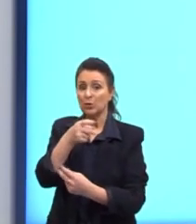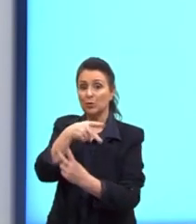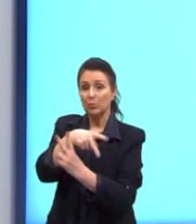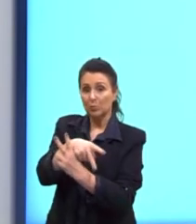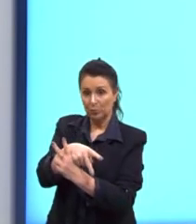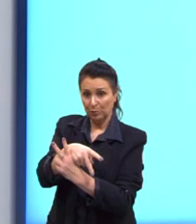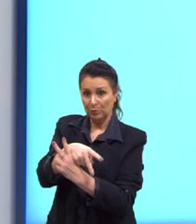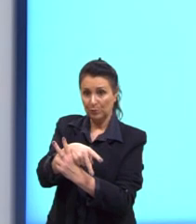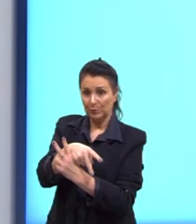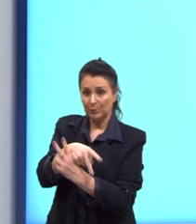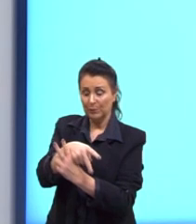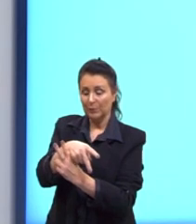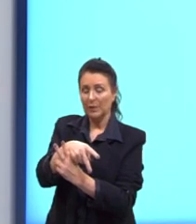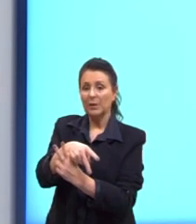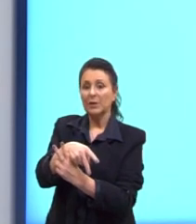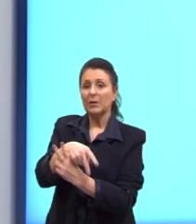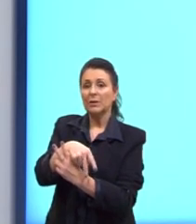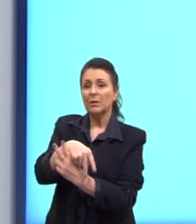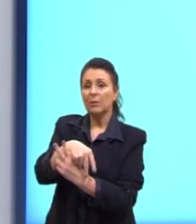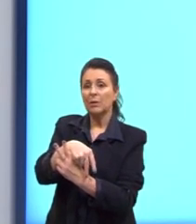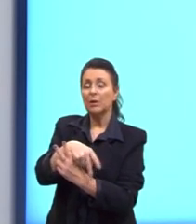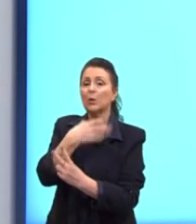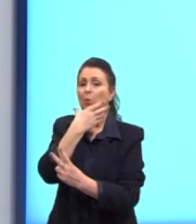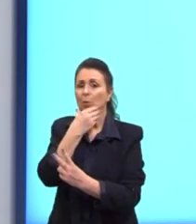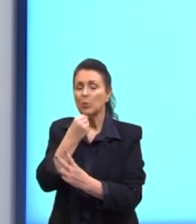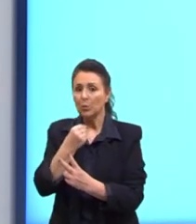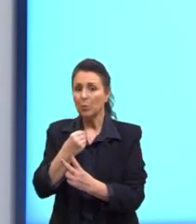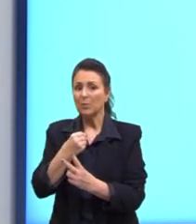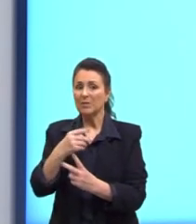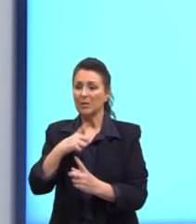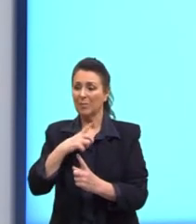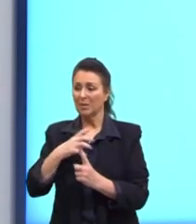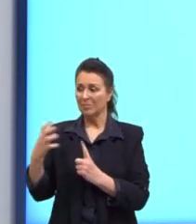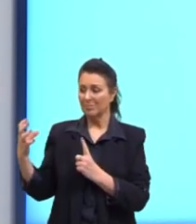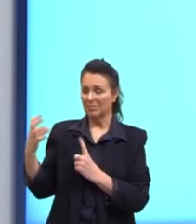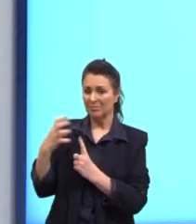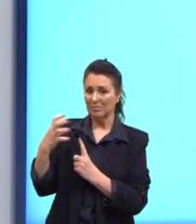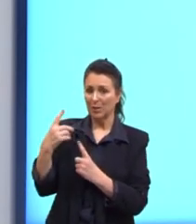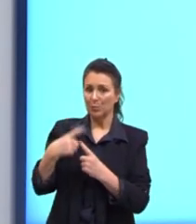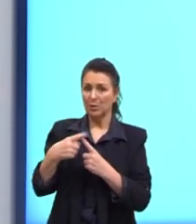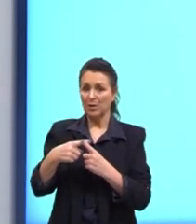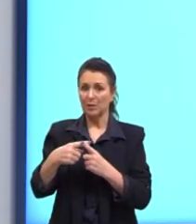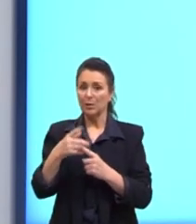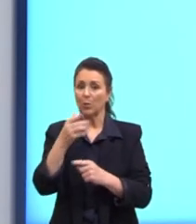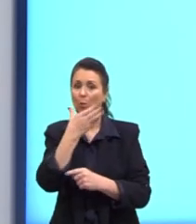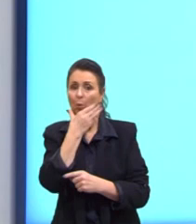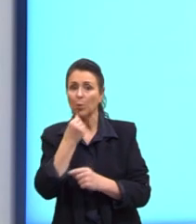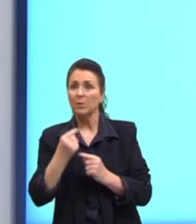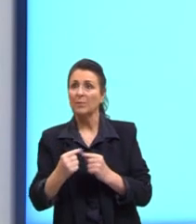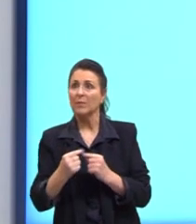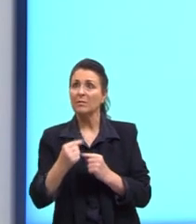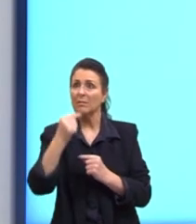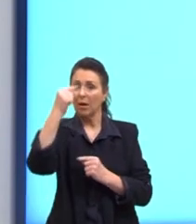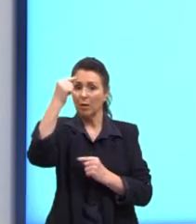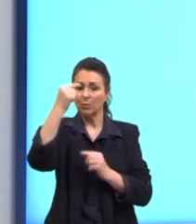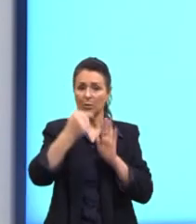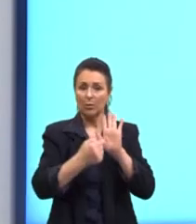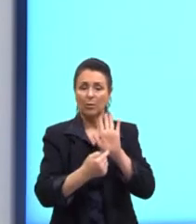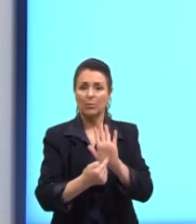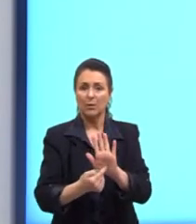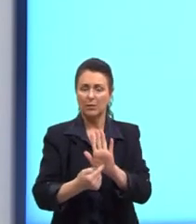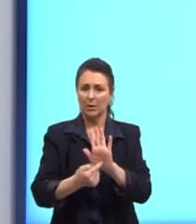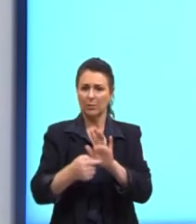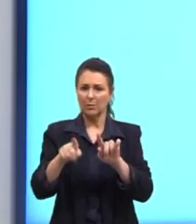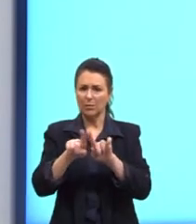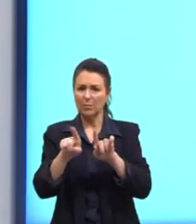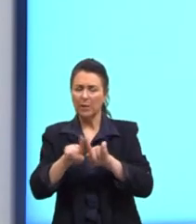Nesse caso, os homens são mais afetados. São indivíduos mais altos que a média, apresentam órgão peniano